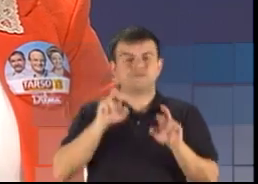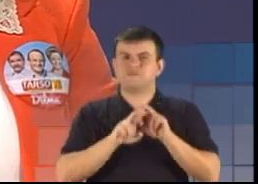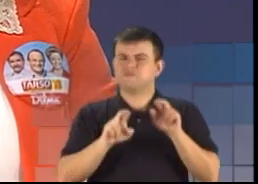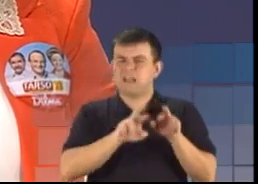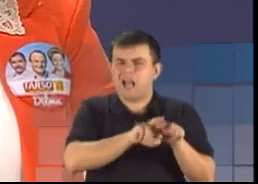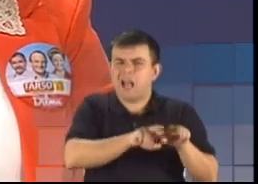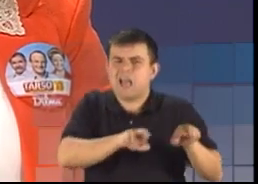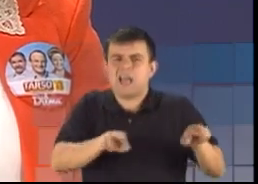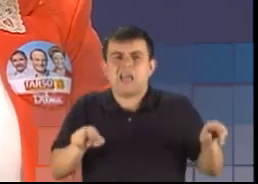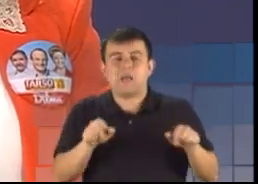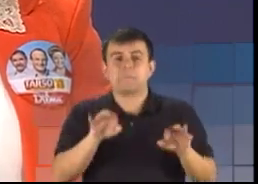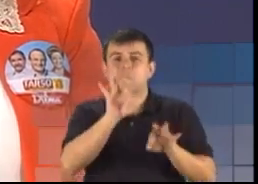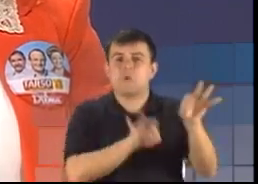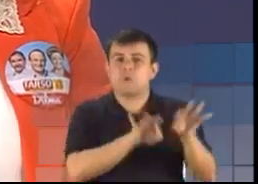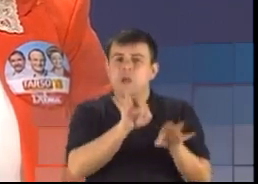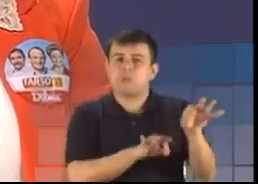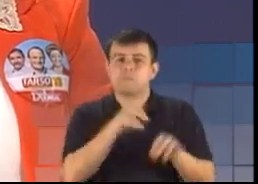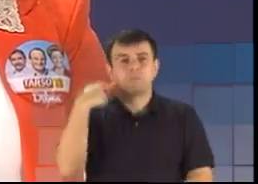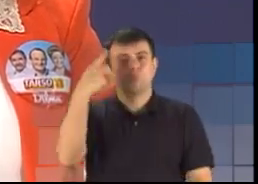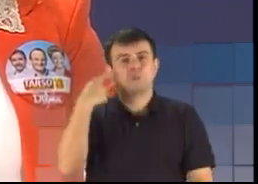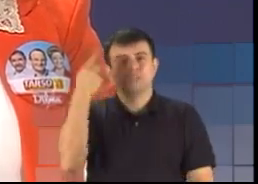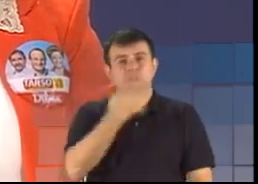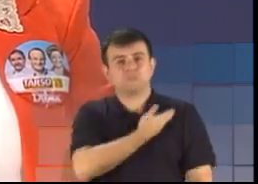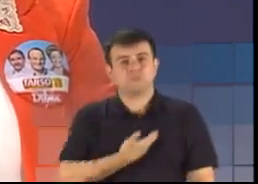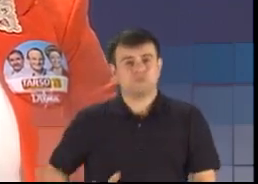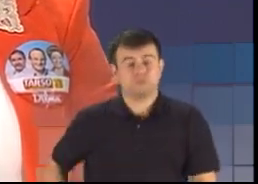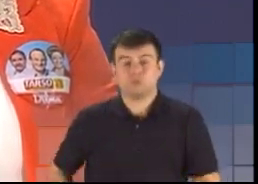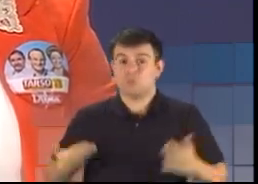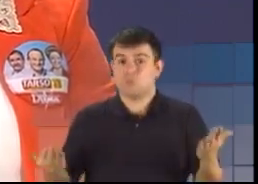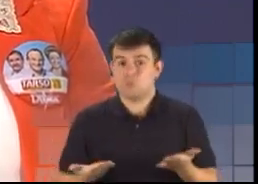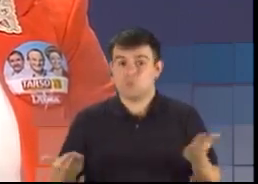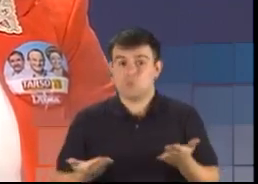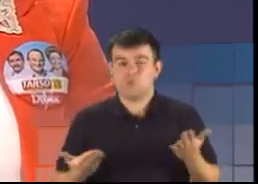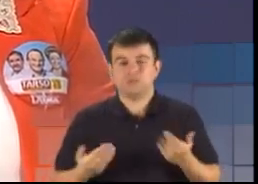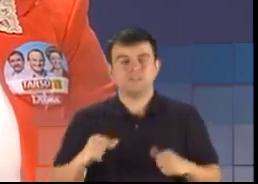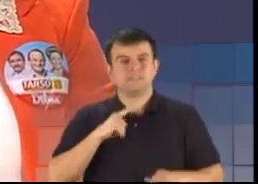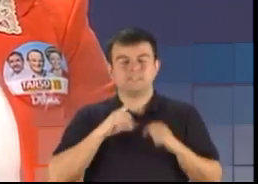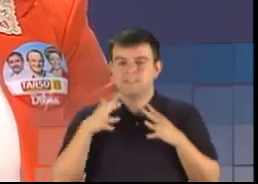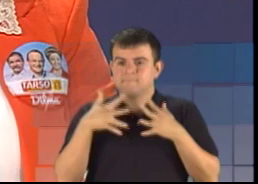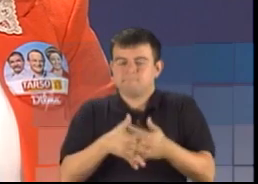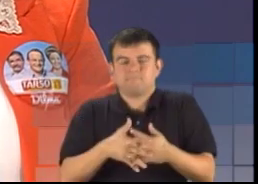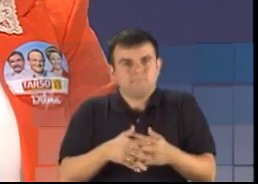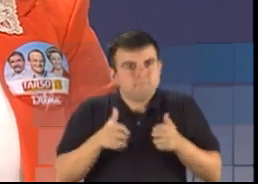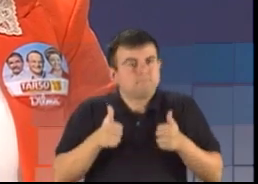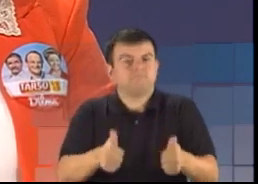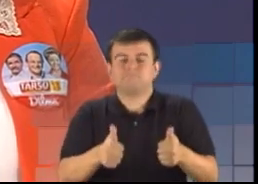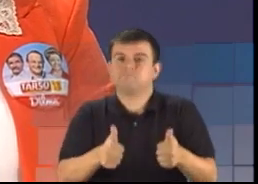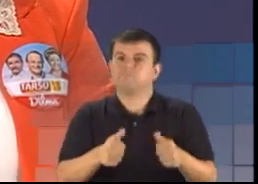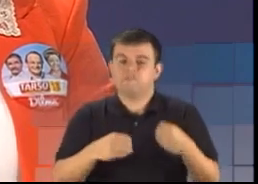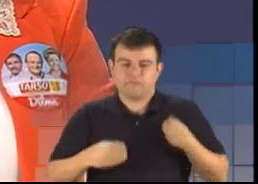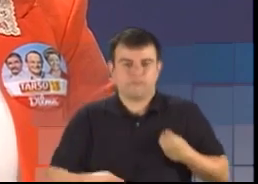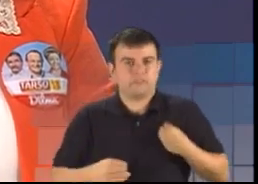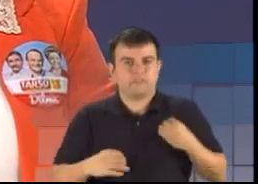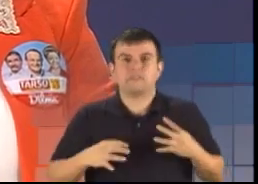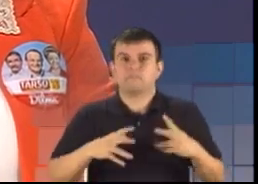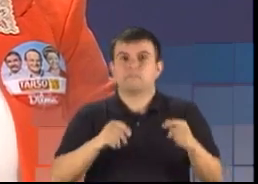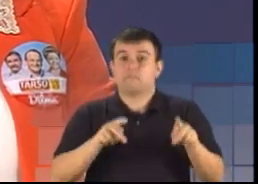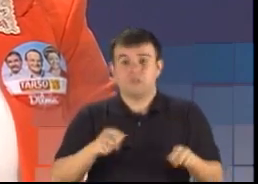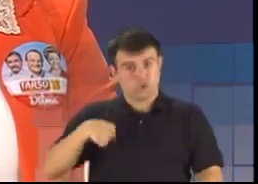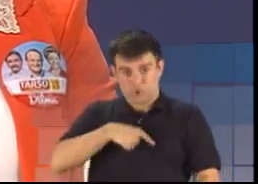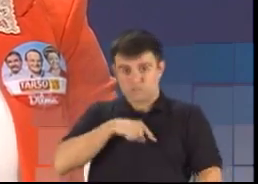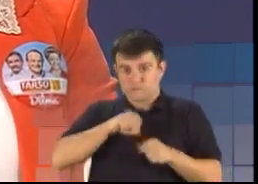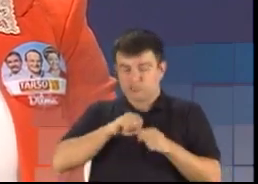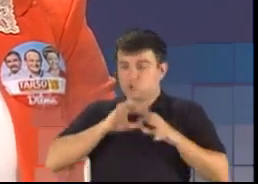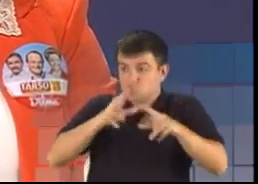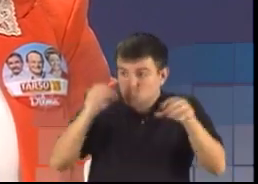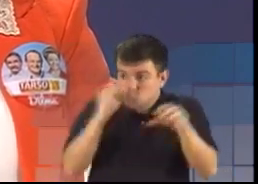de políticas públicas que hoje impactam verdadeiramente a vida das pessoas. Não fizemos tudo, Cairoli. Sem dúvida